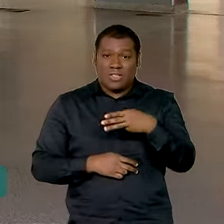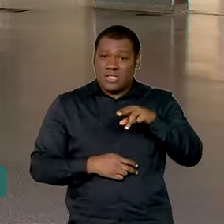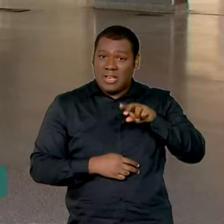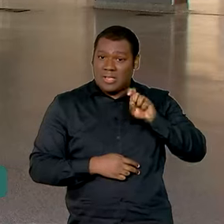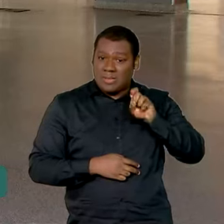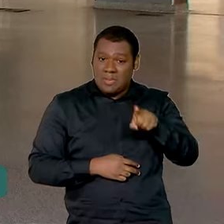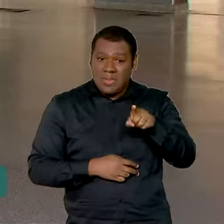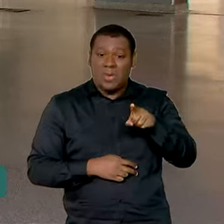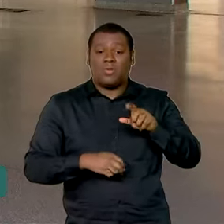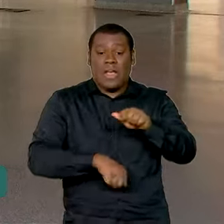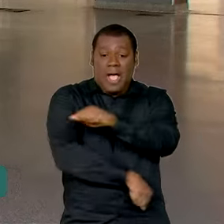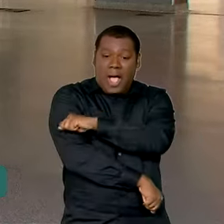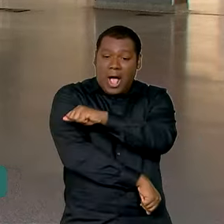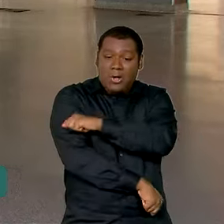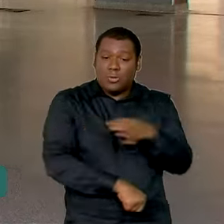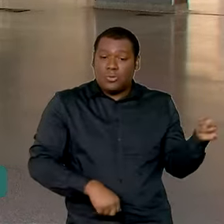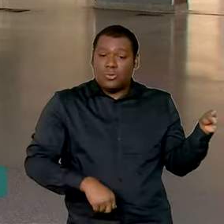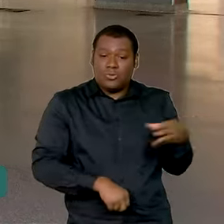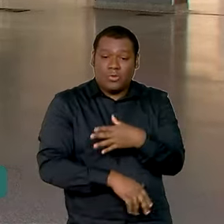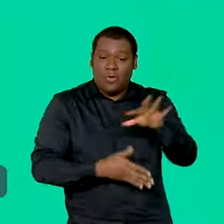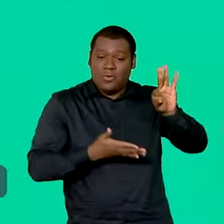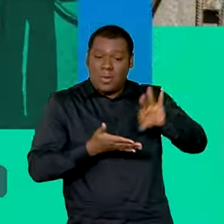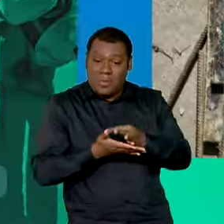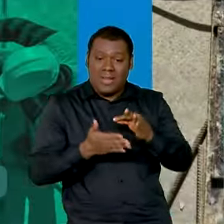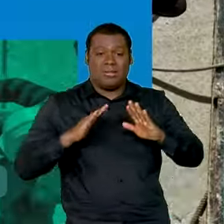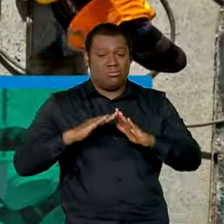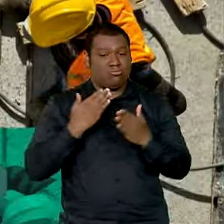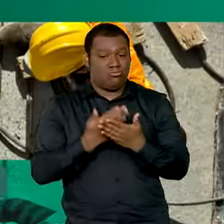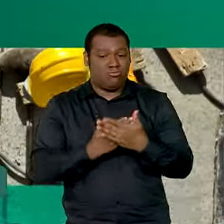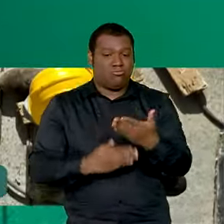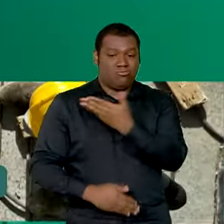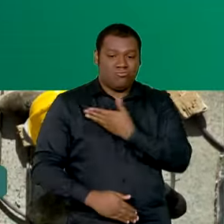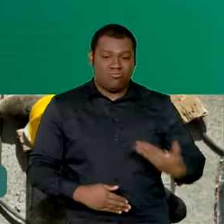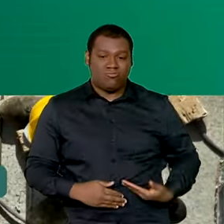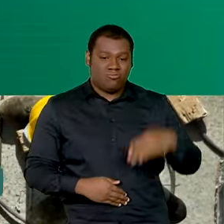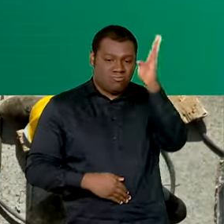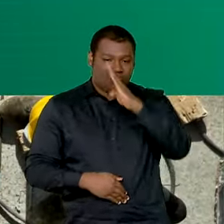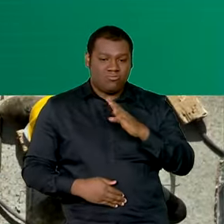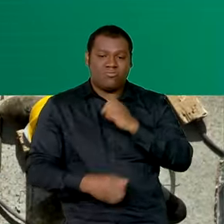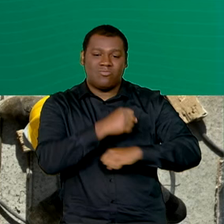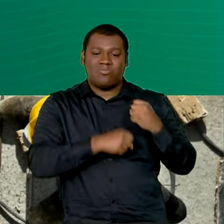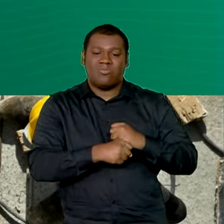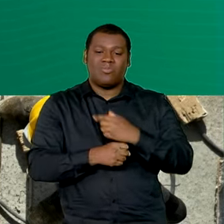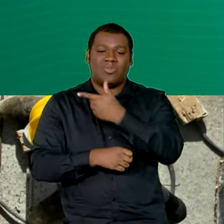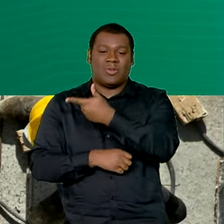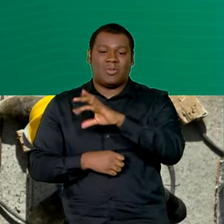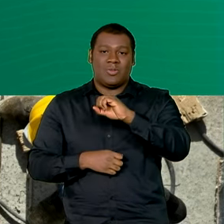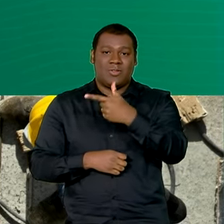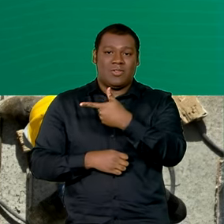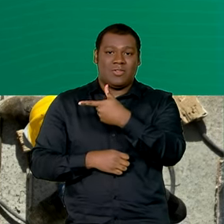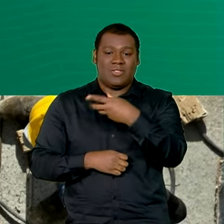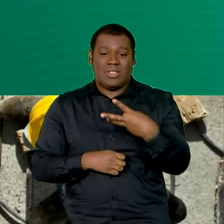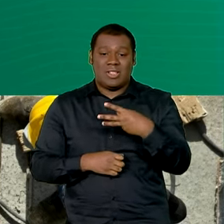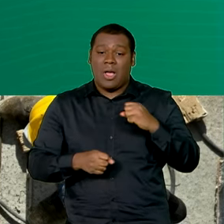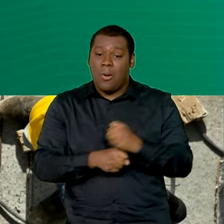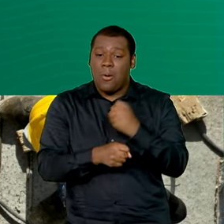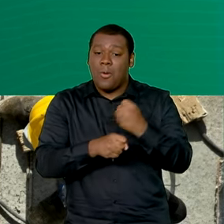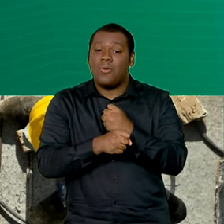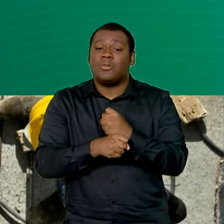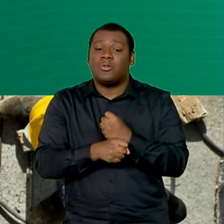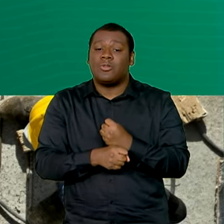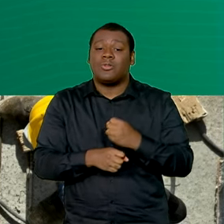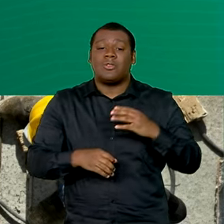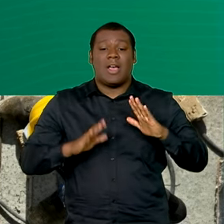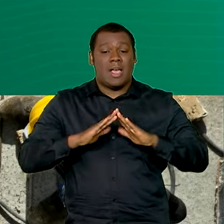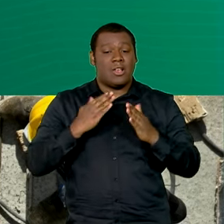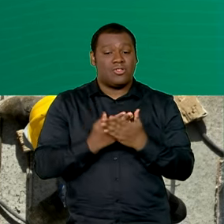estudantes nas escolas públicas brasileiras. Em 2023, foram construídas 213 novas